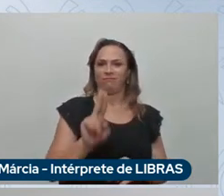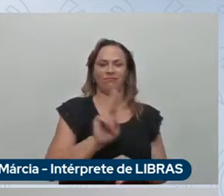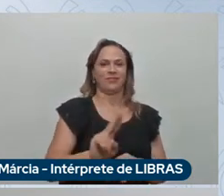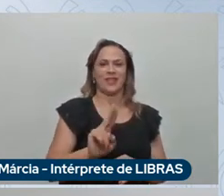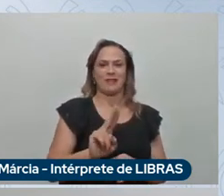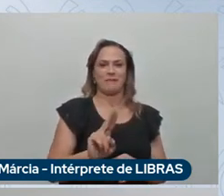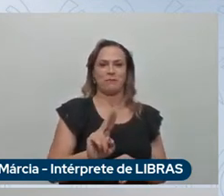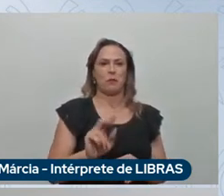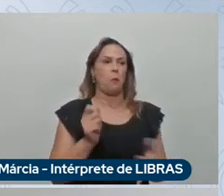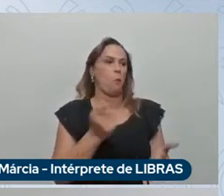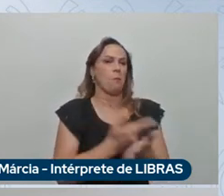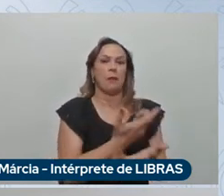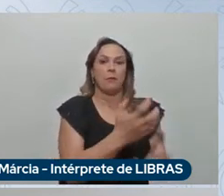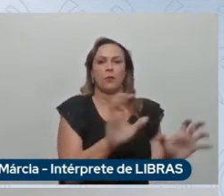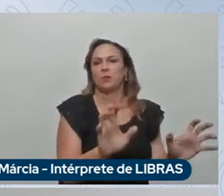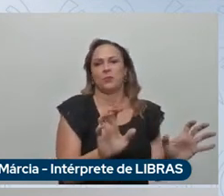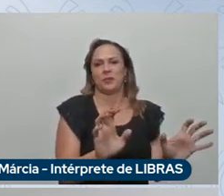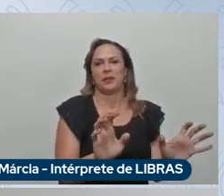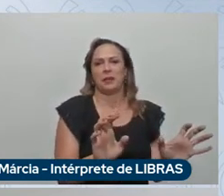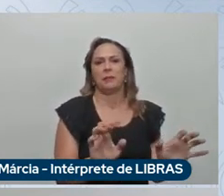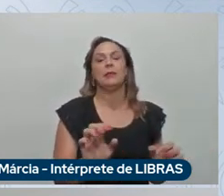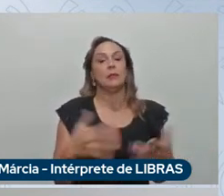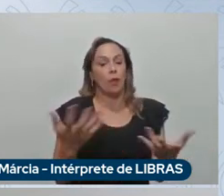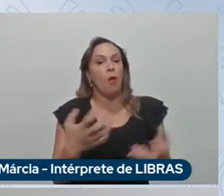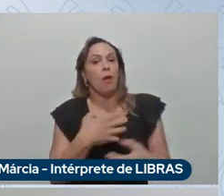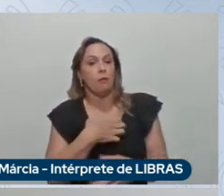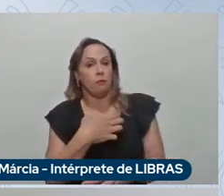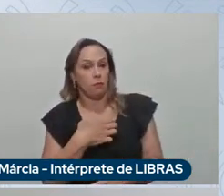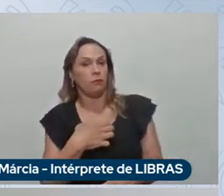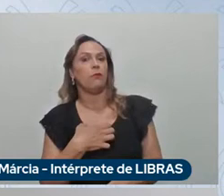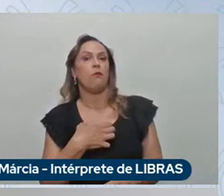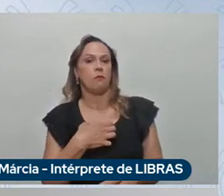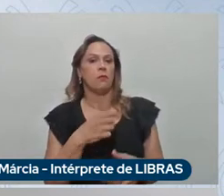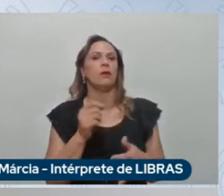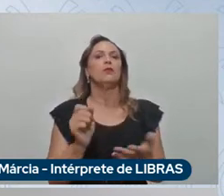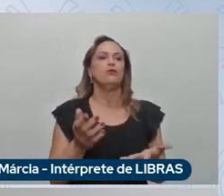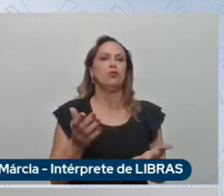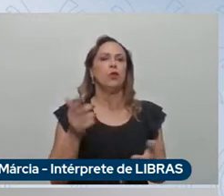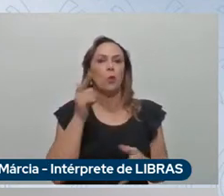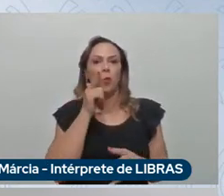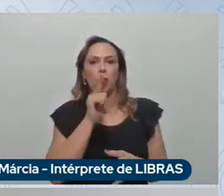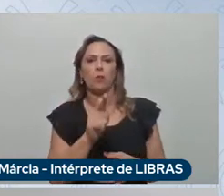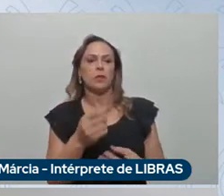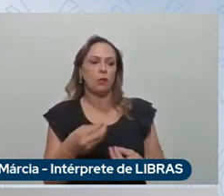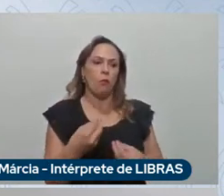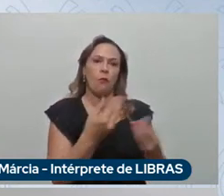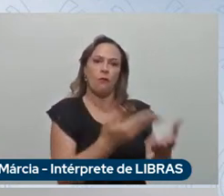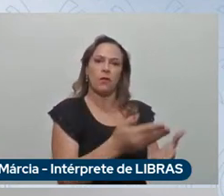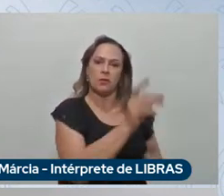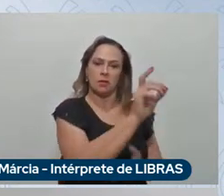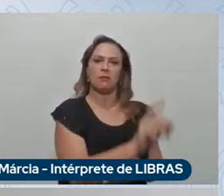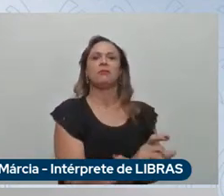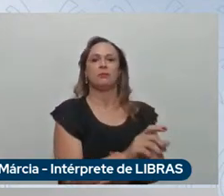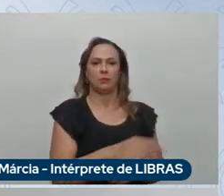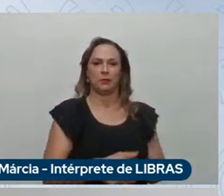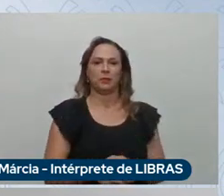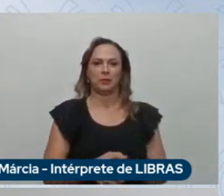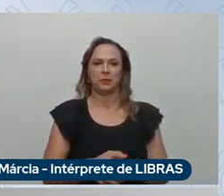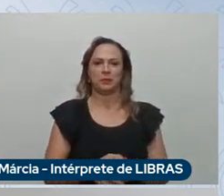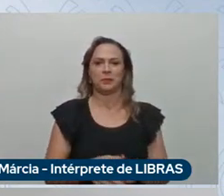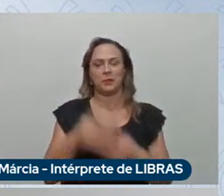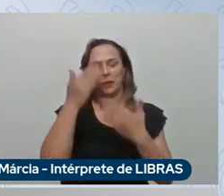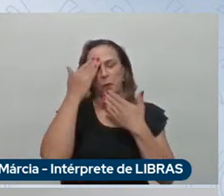com esse carro então é uma forma de chegar nesse consumidor desde a montadora obrigado